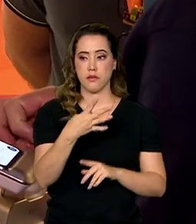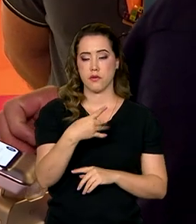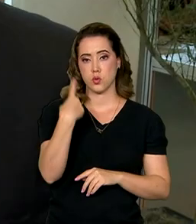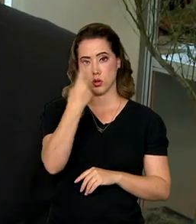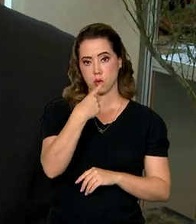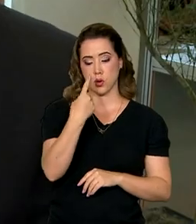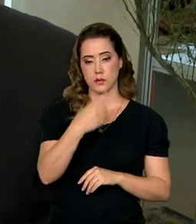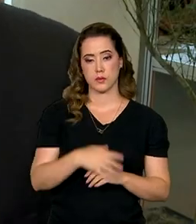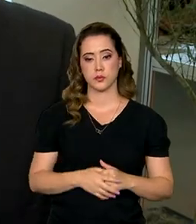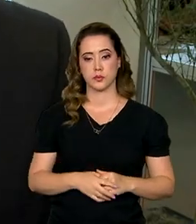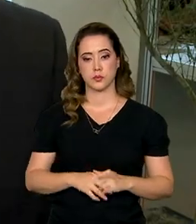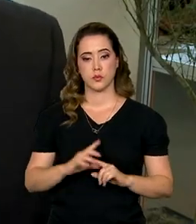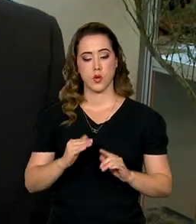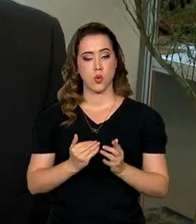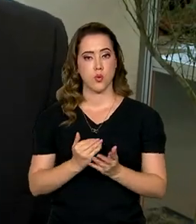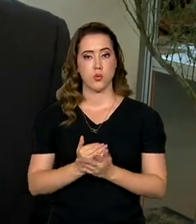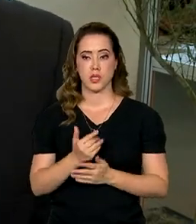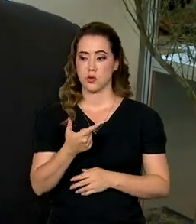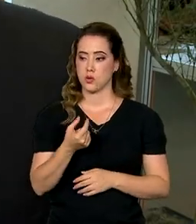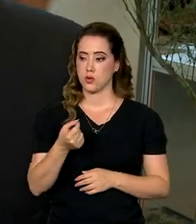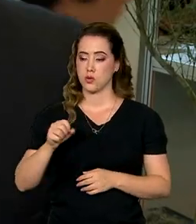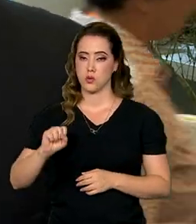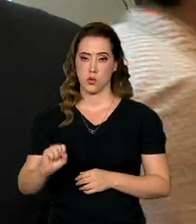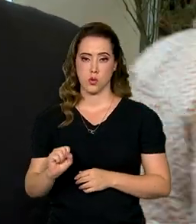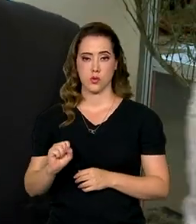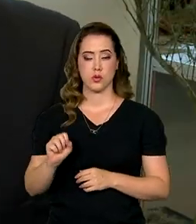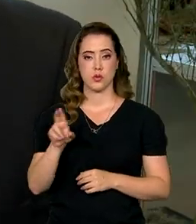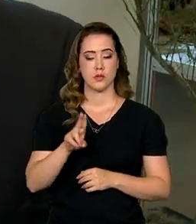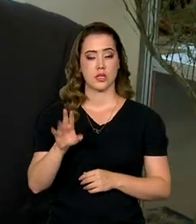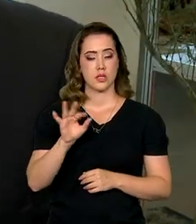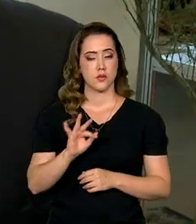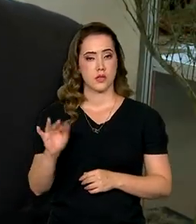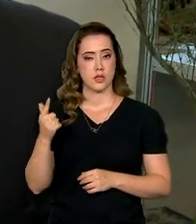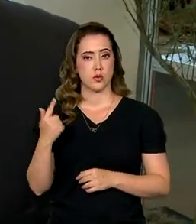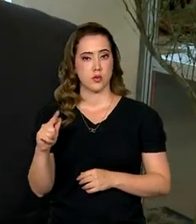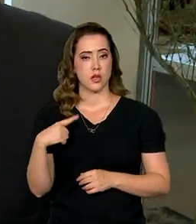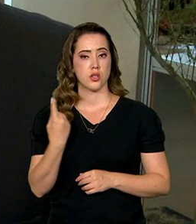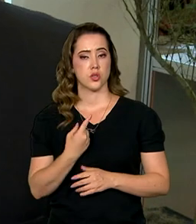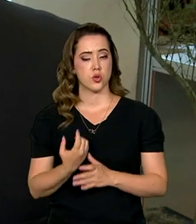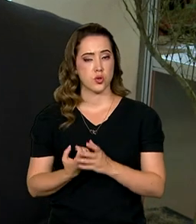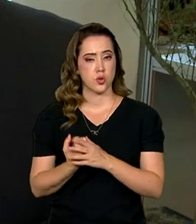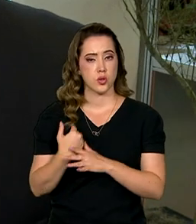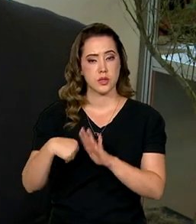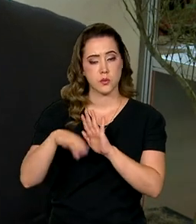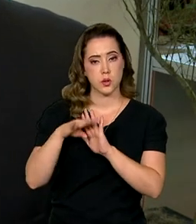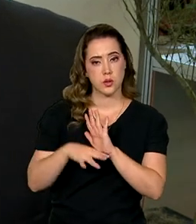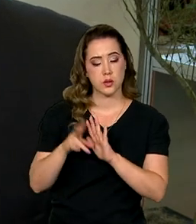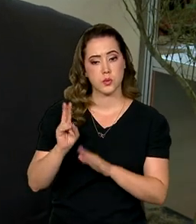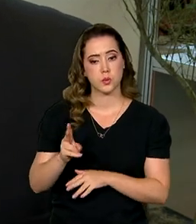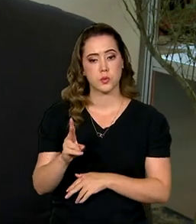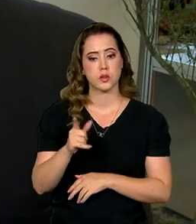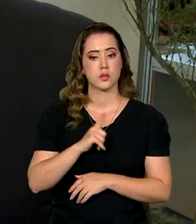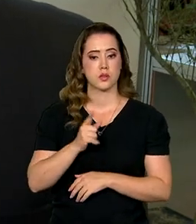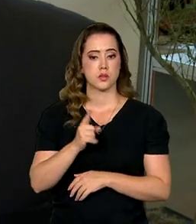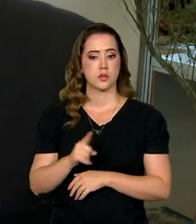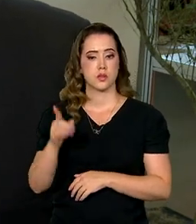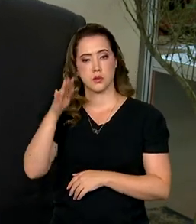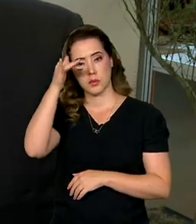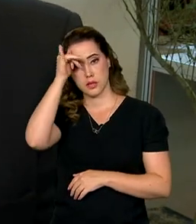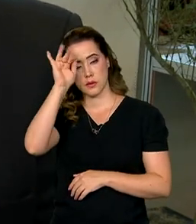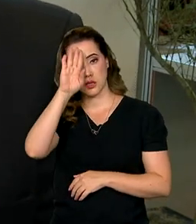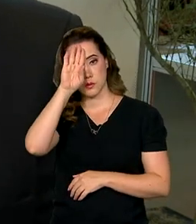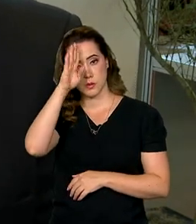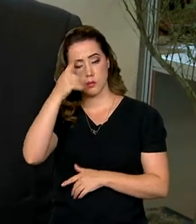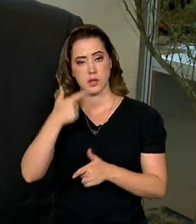horas. Desde 2008, na Universidade Federal de Goiás, a gente vem desenvolvendo esse programa permanente de combate às